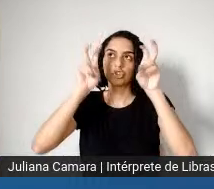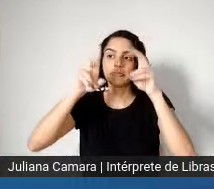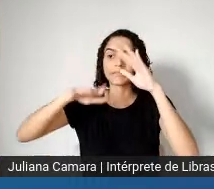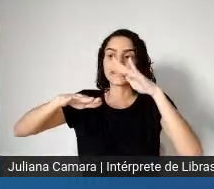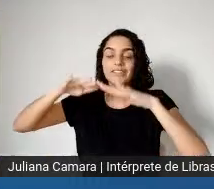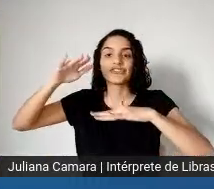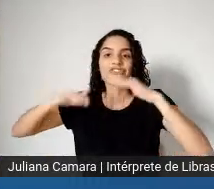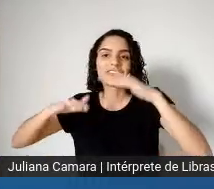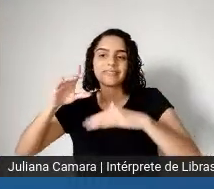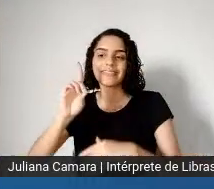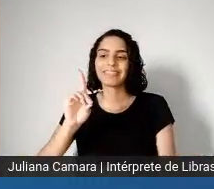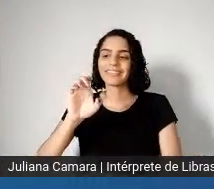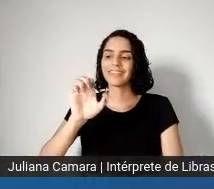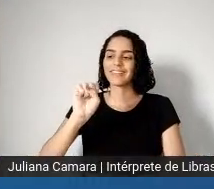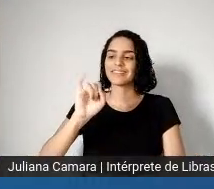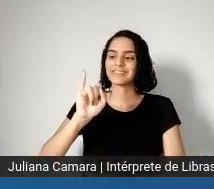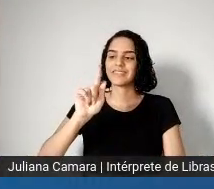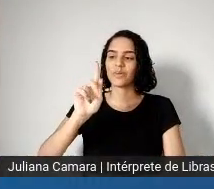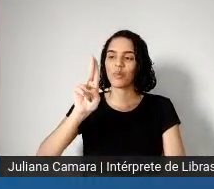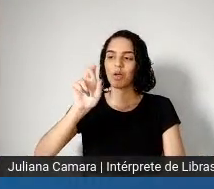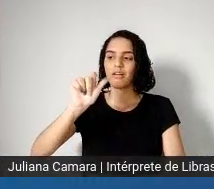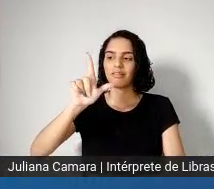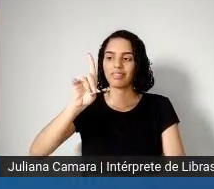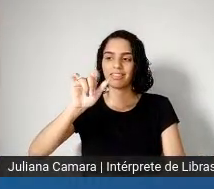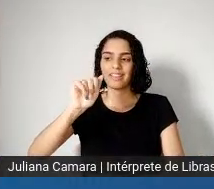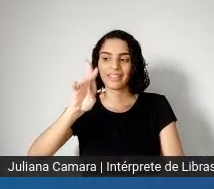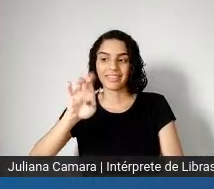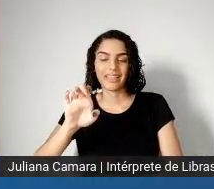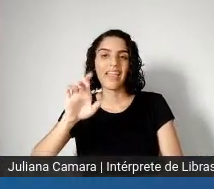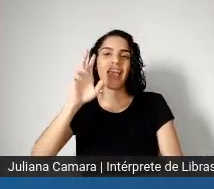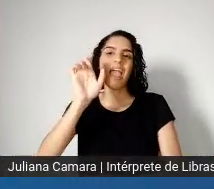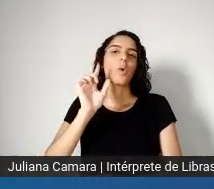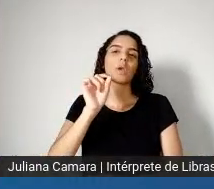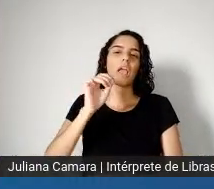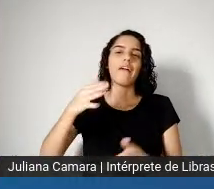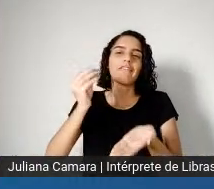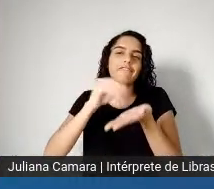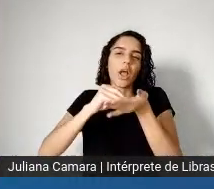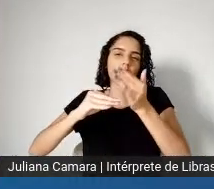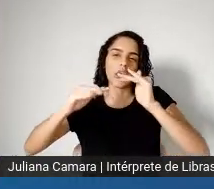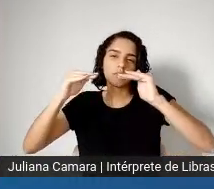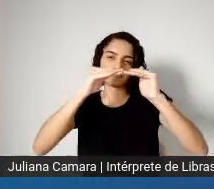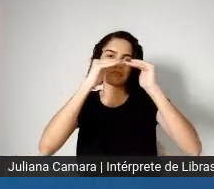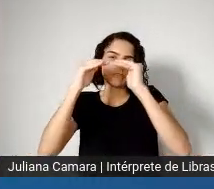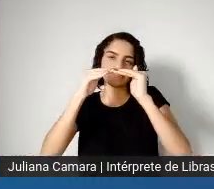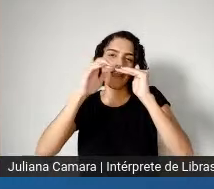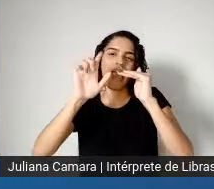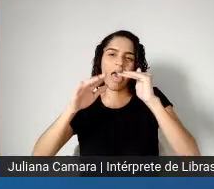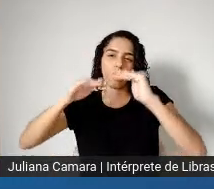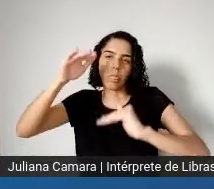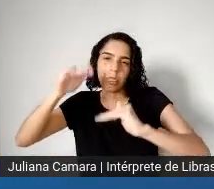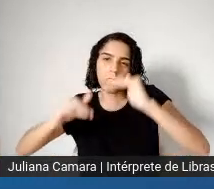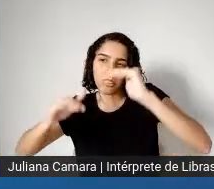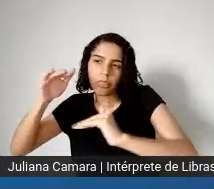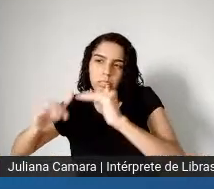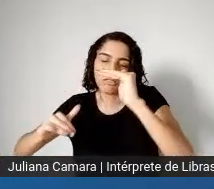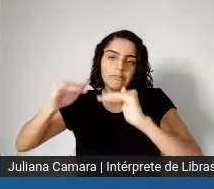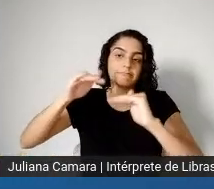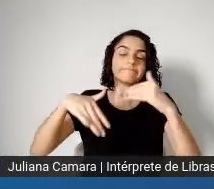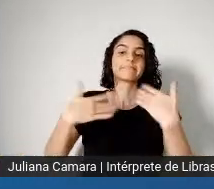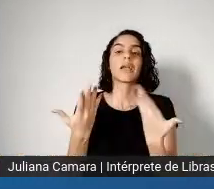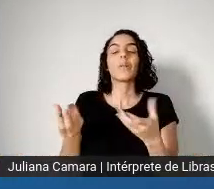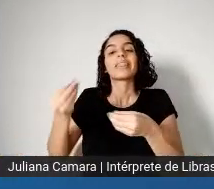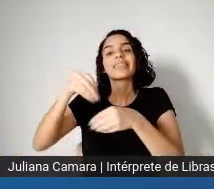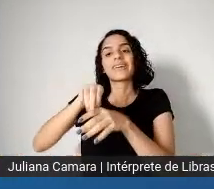estudo das desigualdades em saúde é um tema imensamente importante, né, na saúde pública,